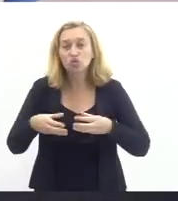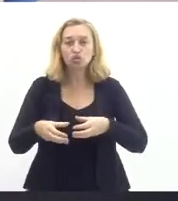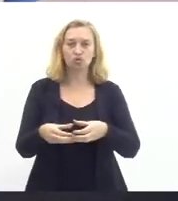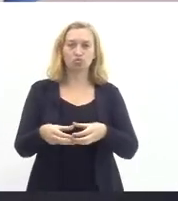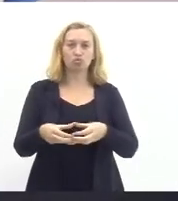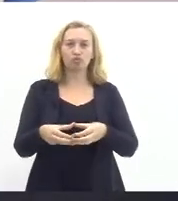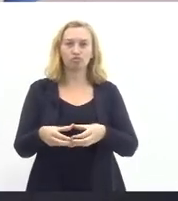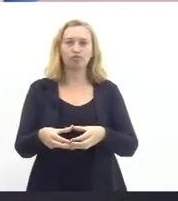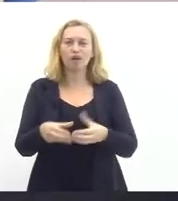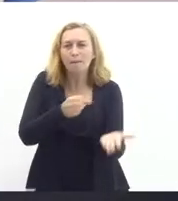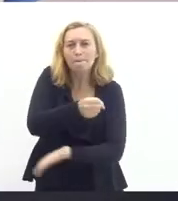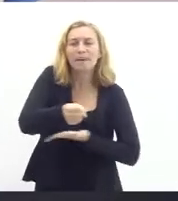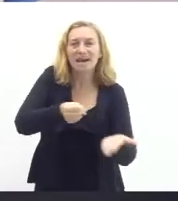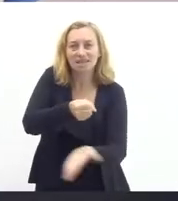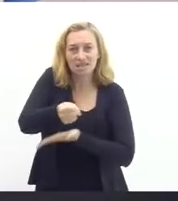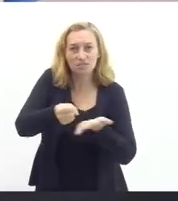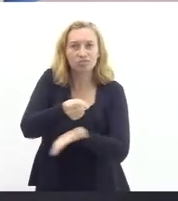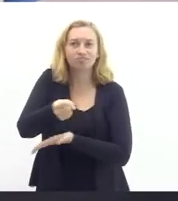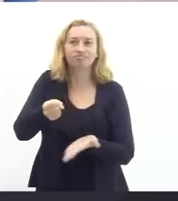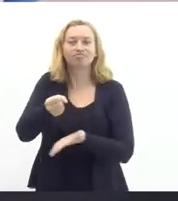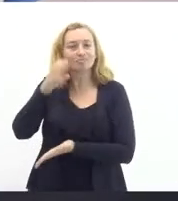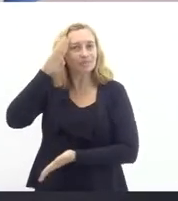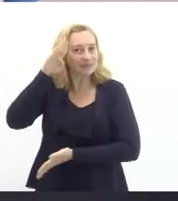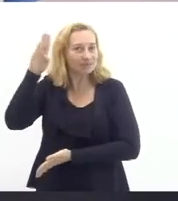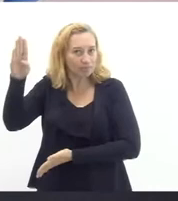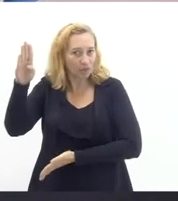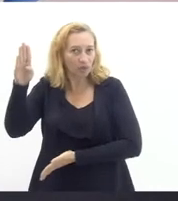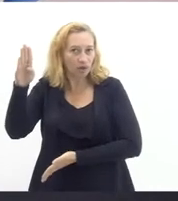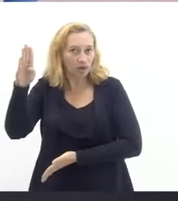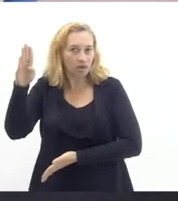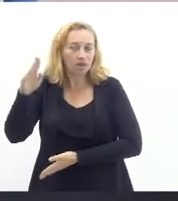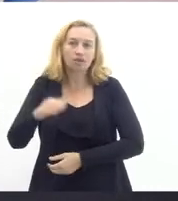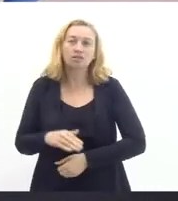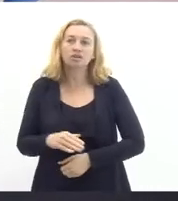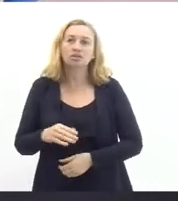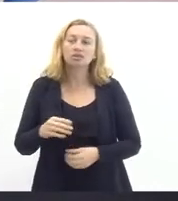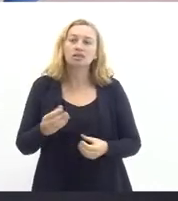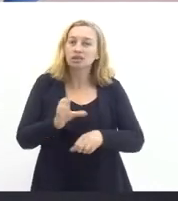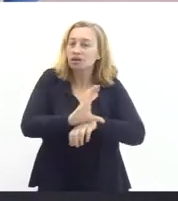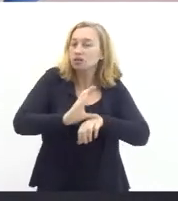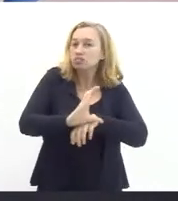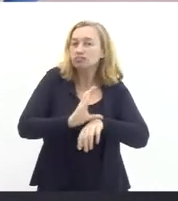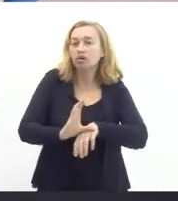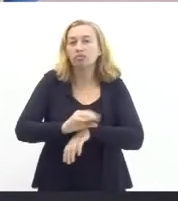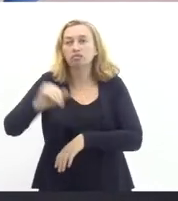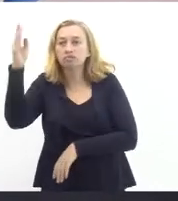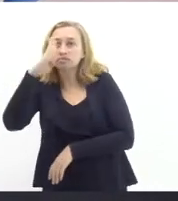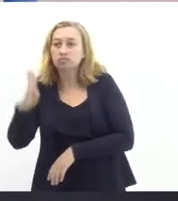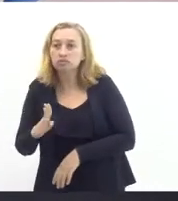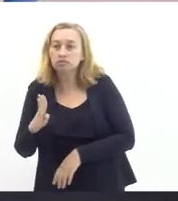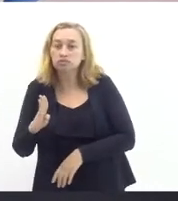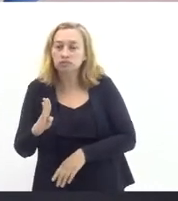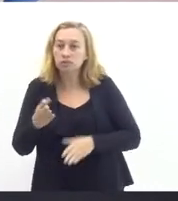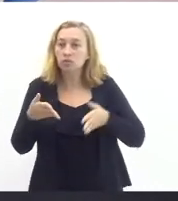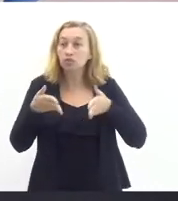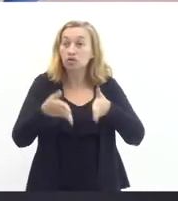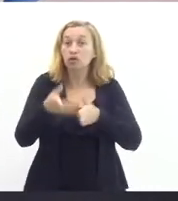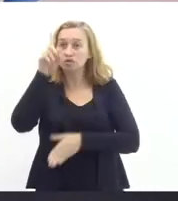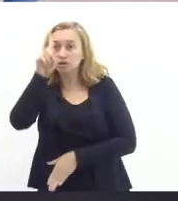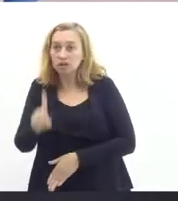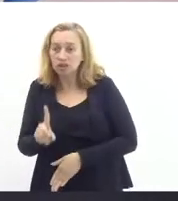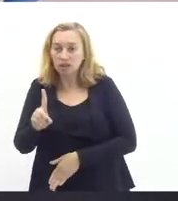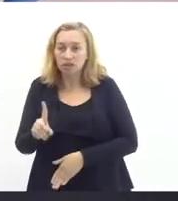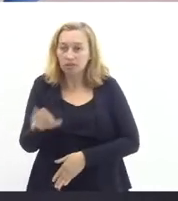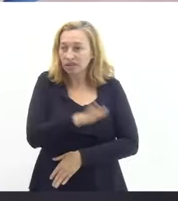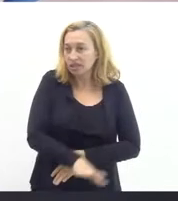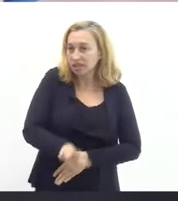que um direito básico e prioritário na Constituição brasileira, que é um direito centrado, inclusive, para crianças